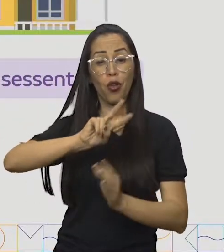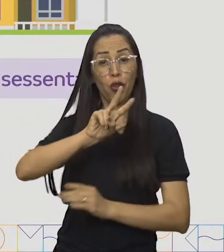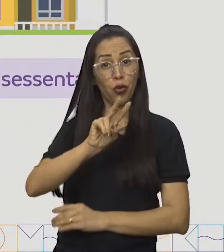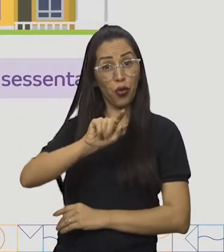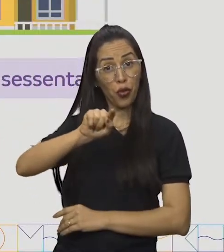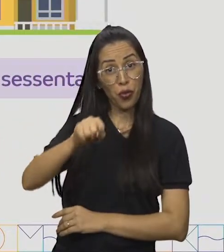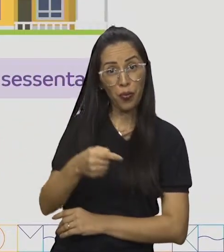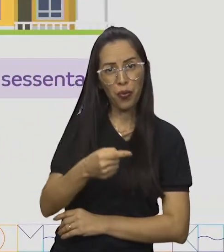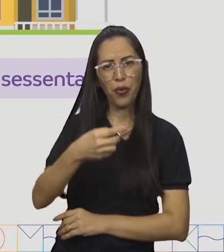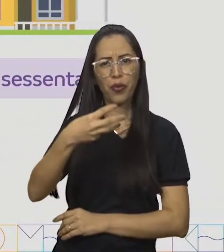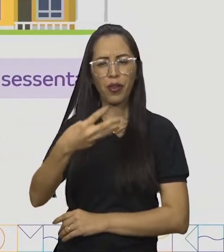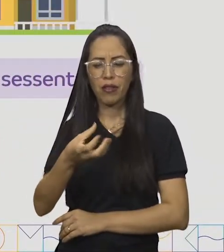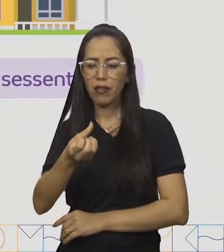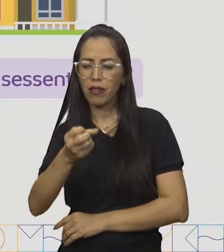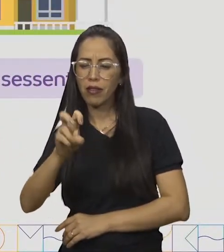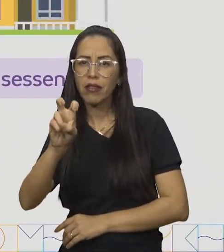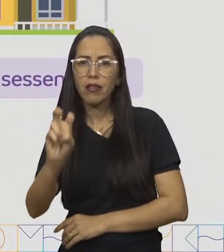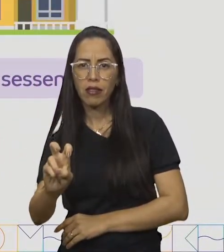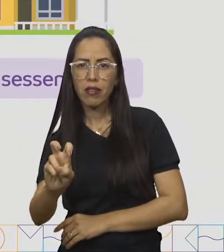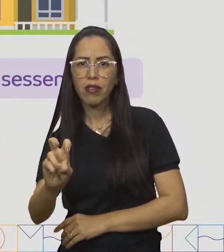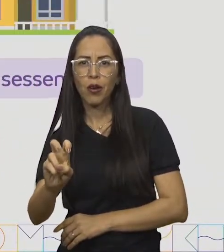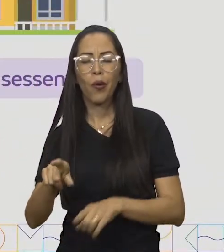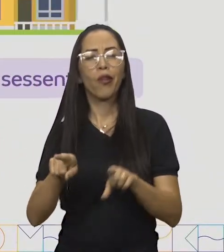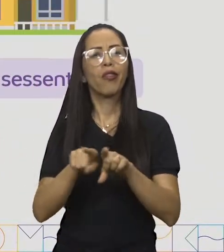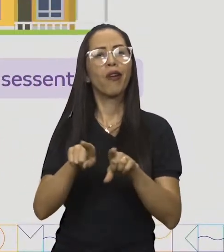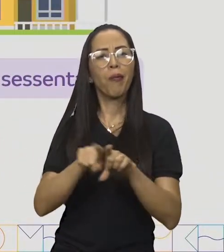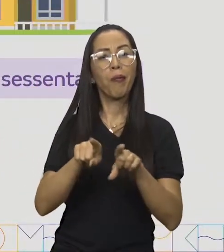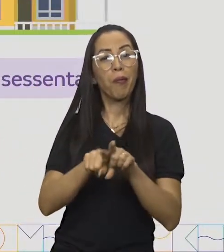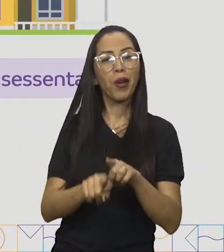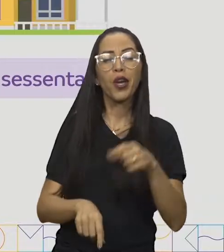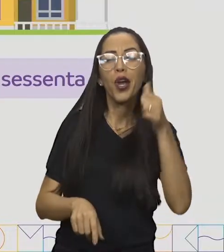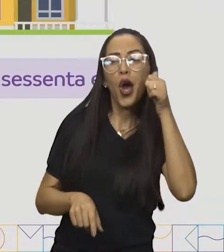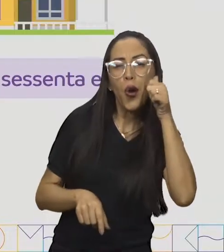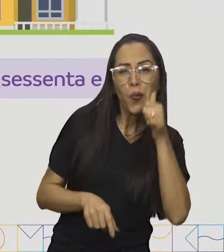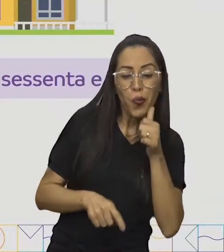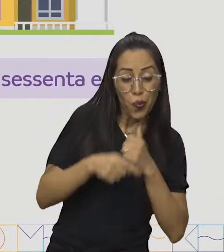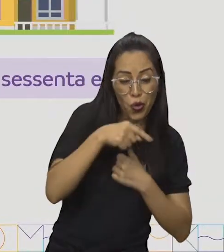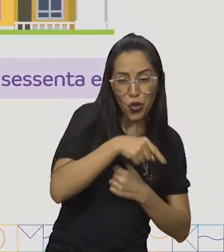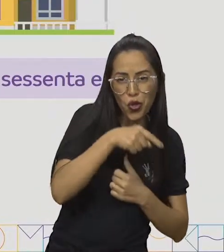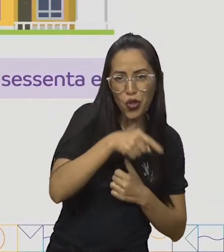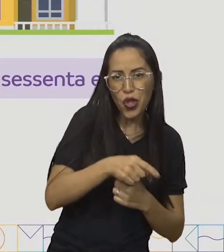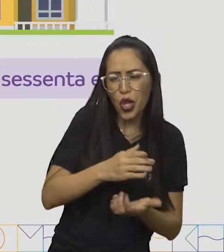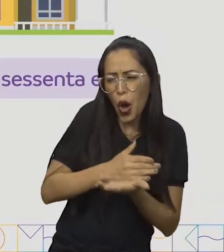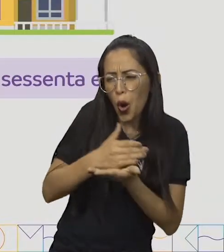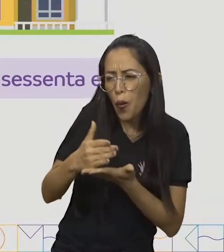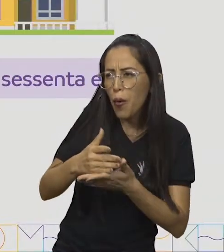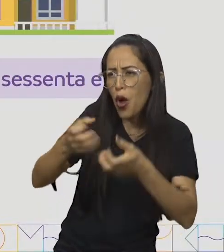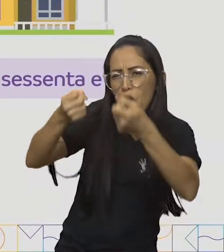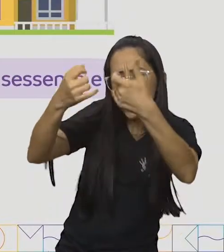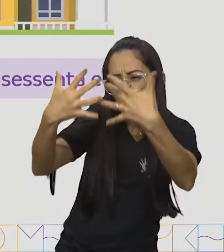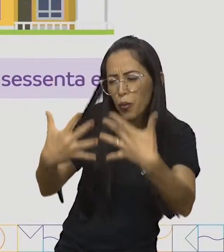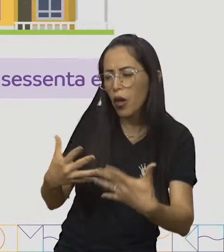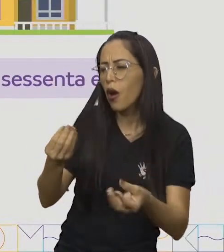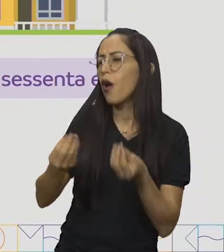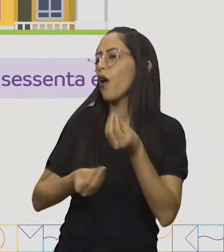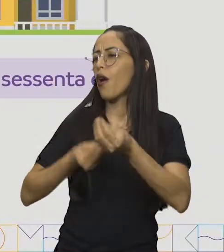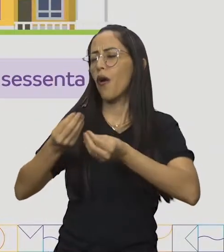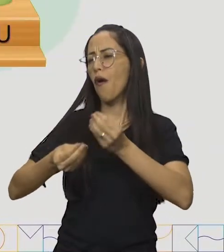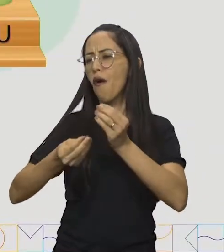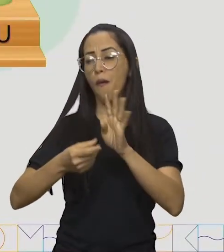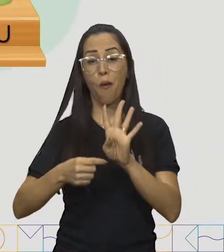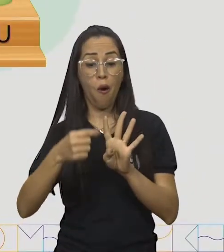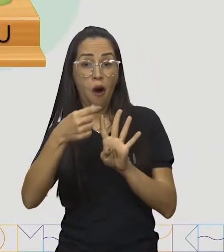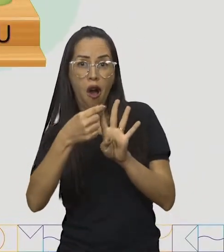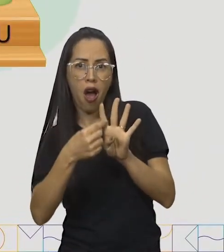.365. Maria logo iniciou a explicação de como usar o ábaco. Ela